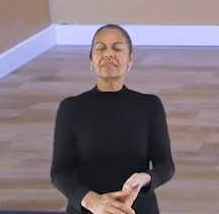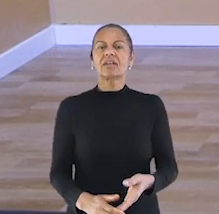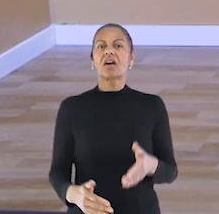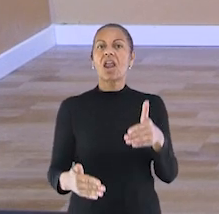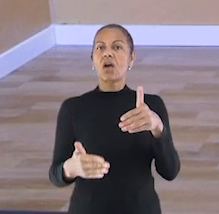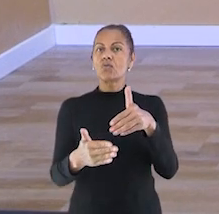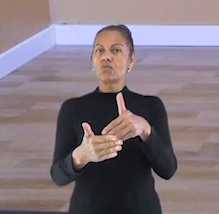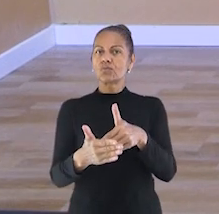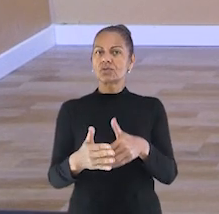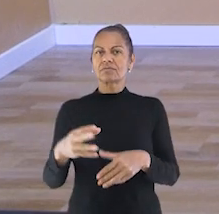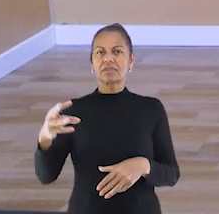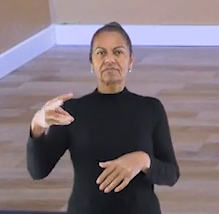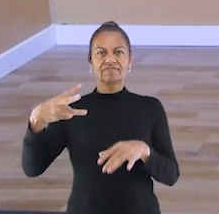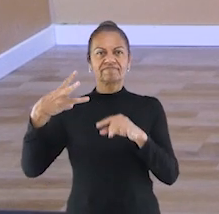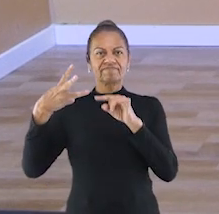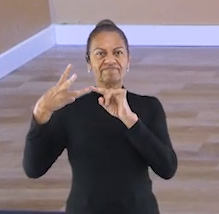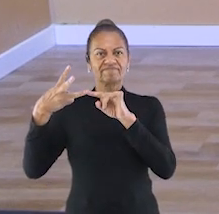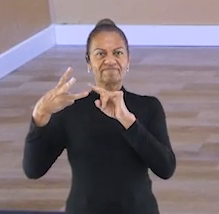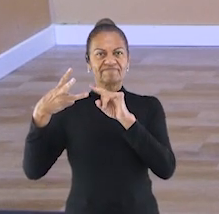Nossa última, hein?